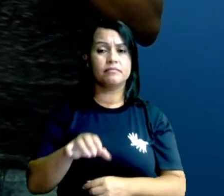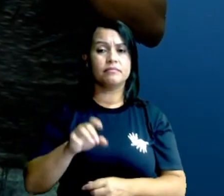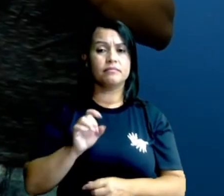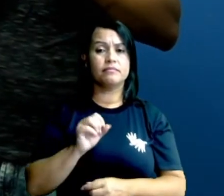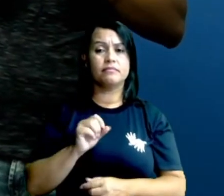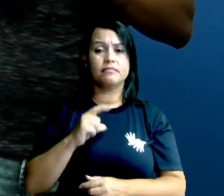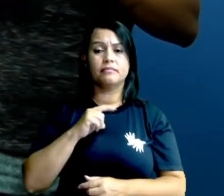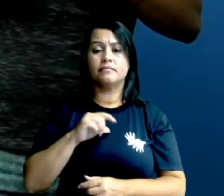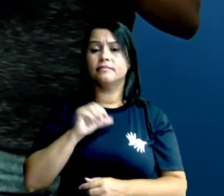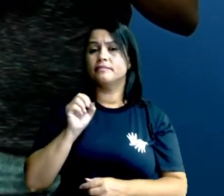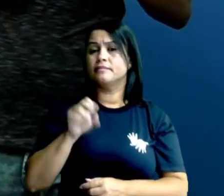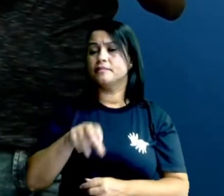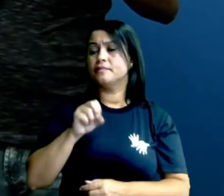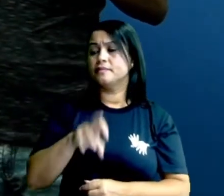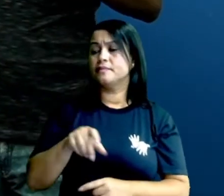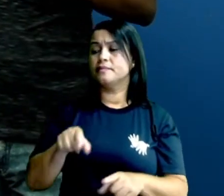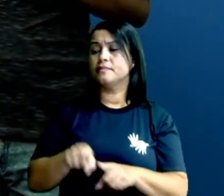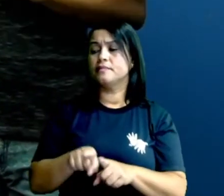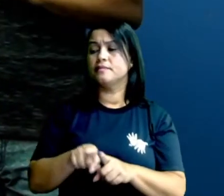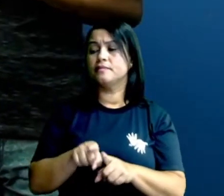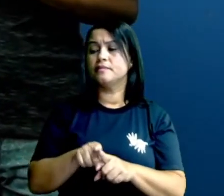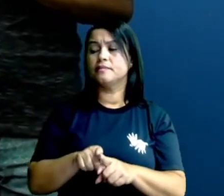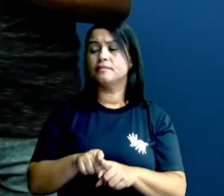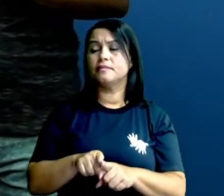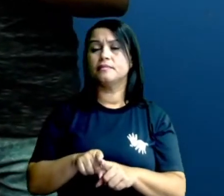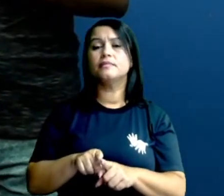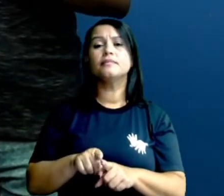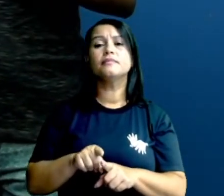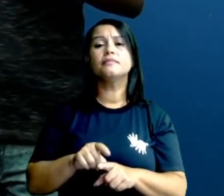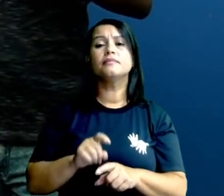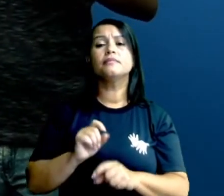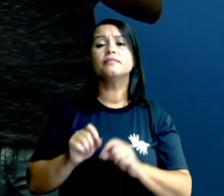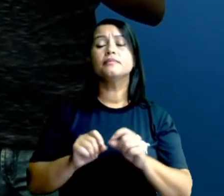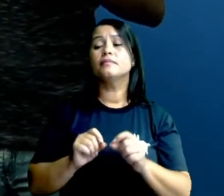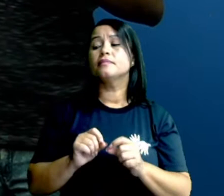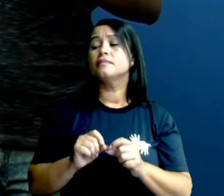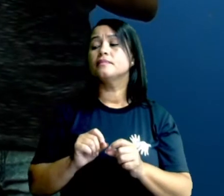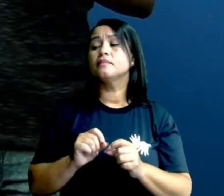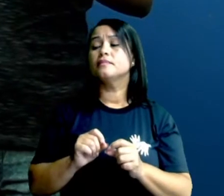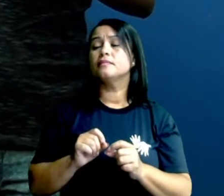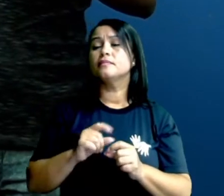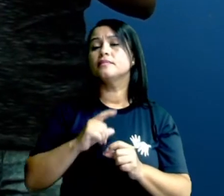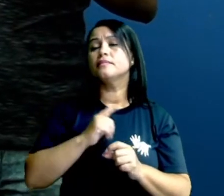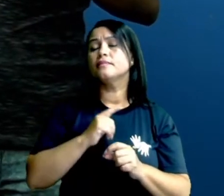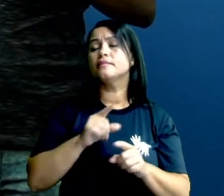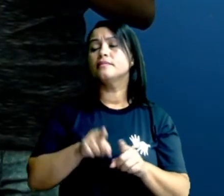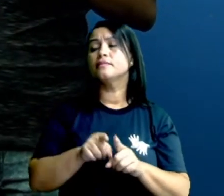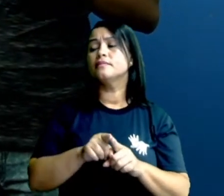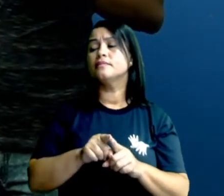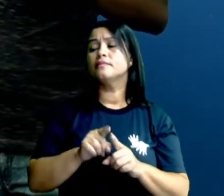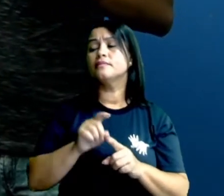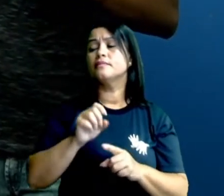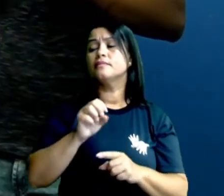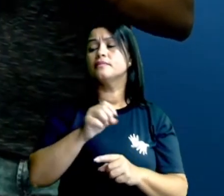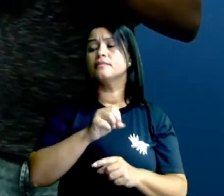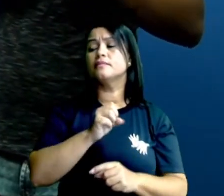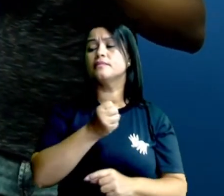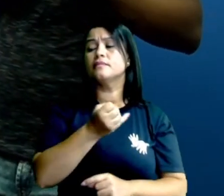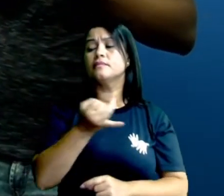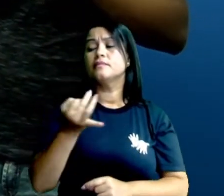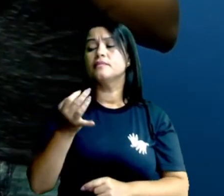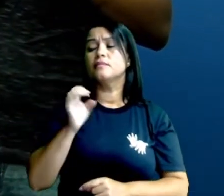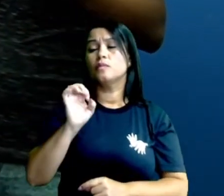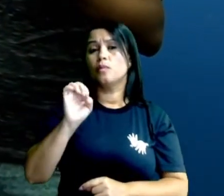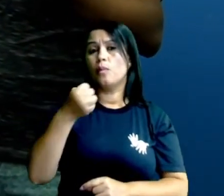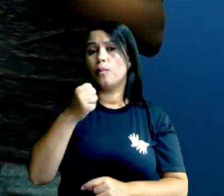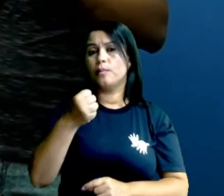fazer o reparto sanguíneo, para inocular no seu hospedeiro. Eles possuem oito patas, como eu falei, e em